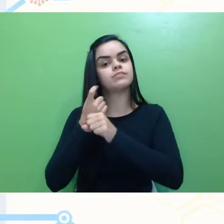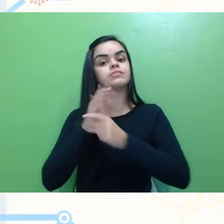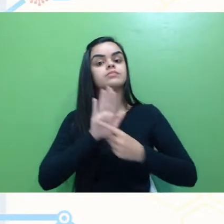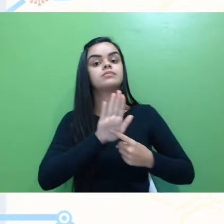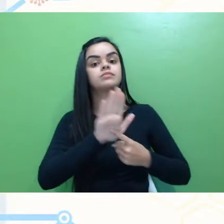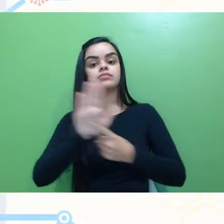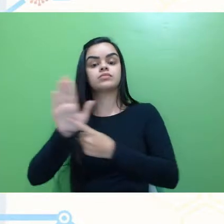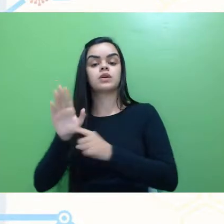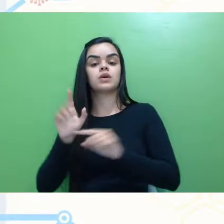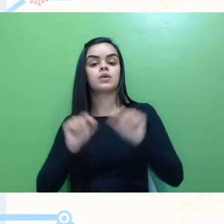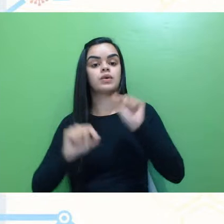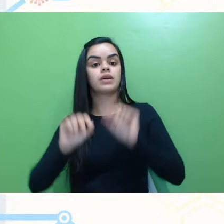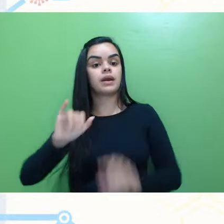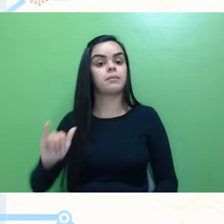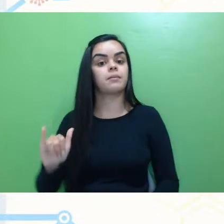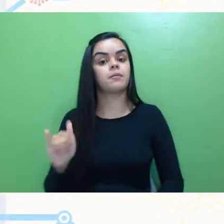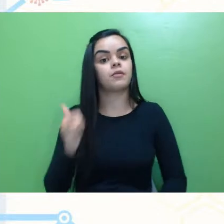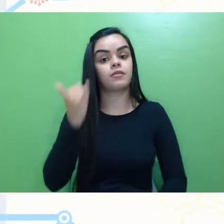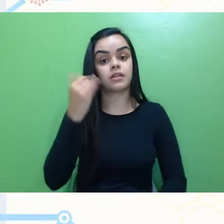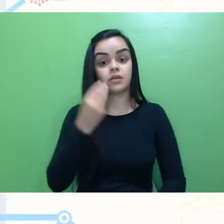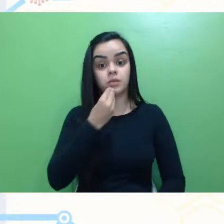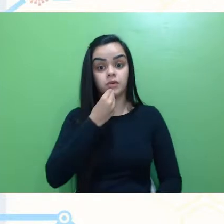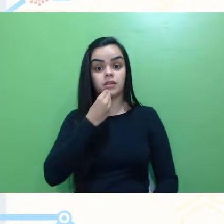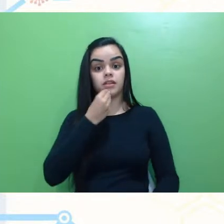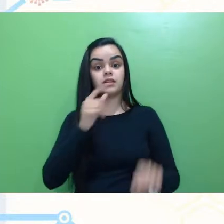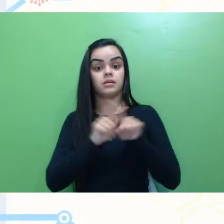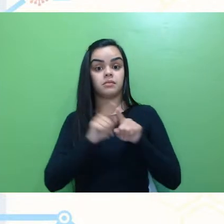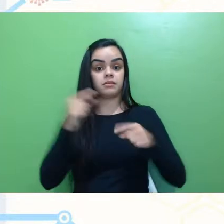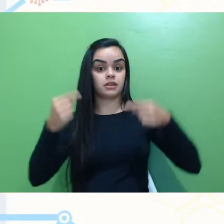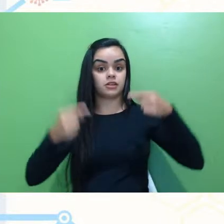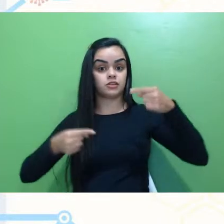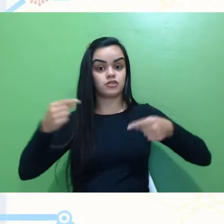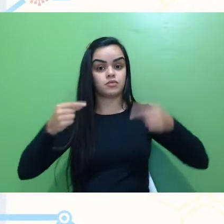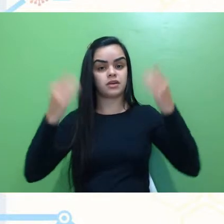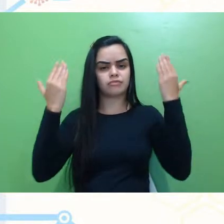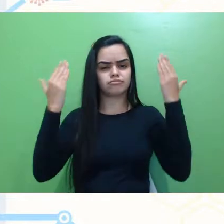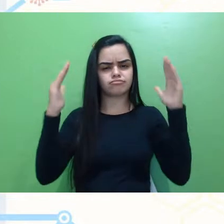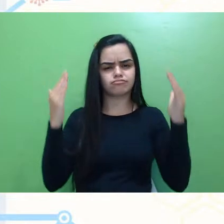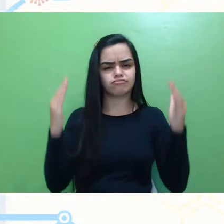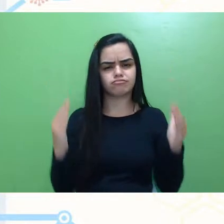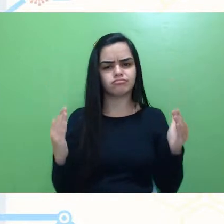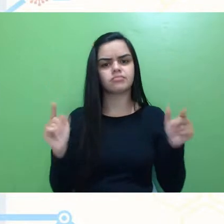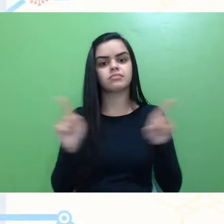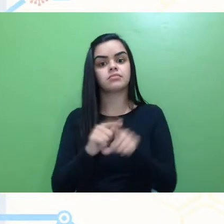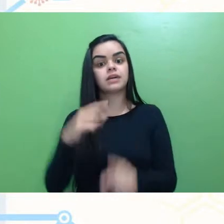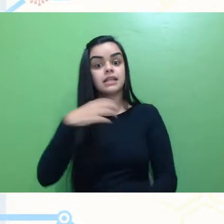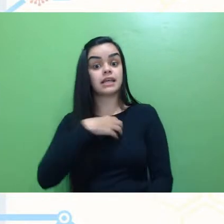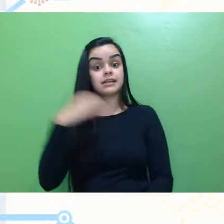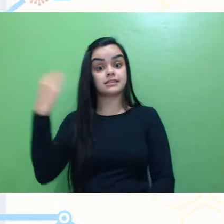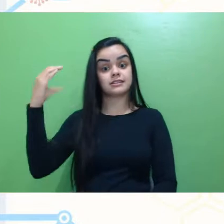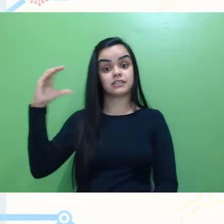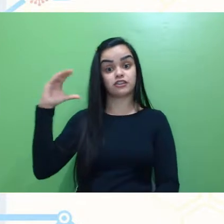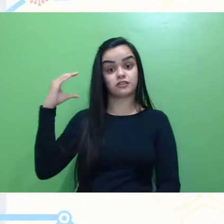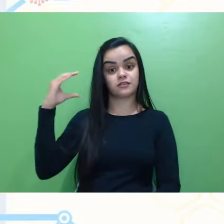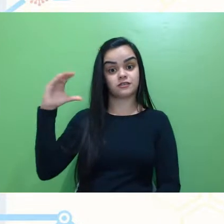e de aproveitar essa oportunidade para discutir, então, e analisar de maneira científica, né, de